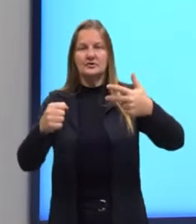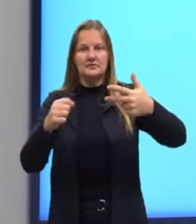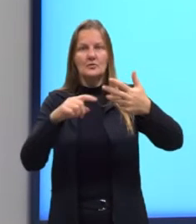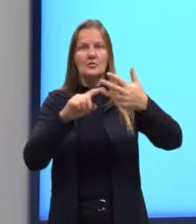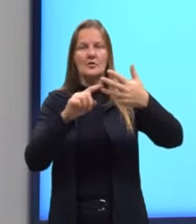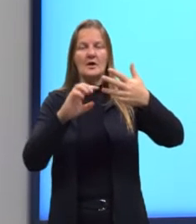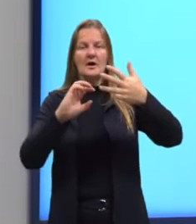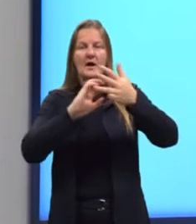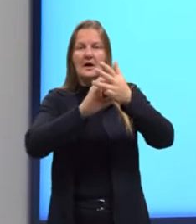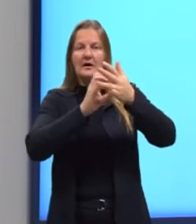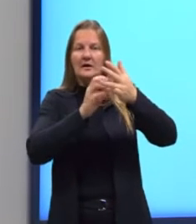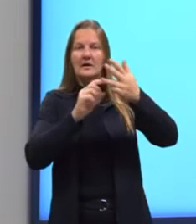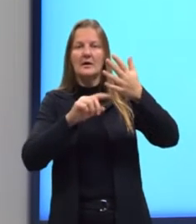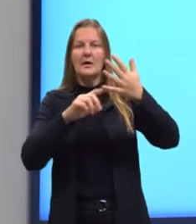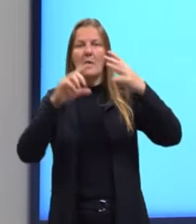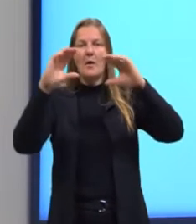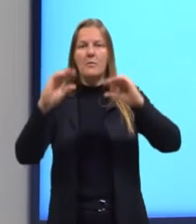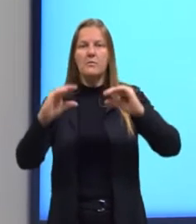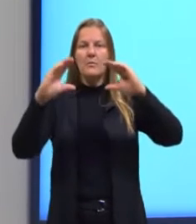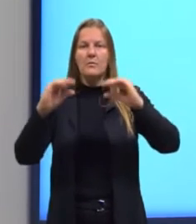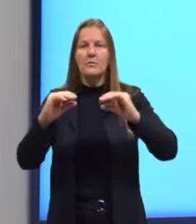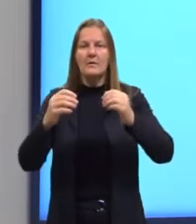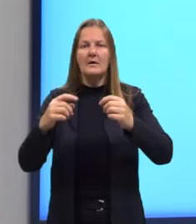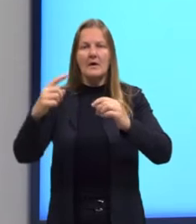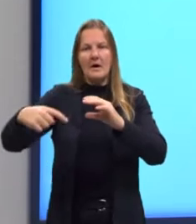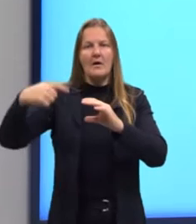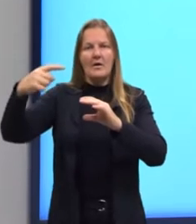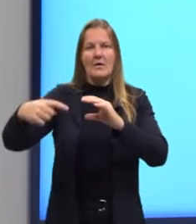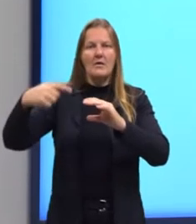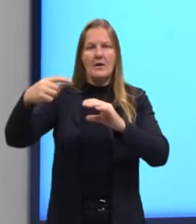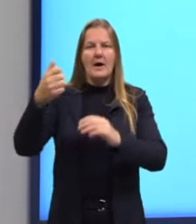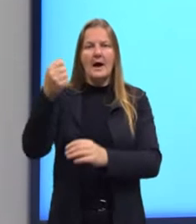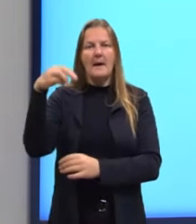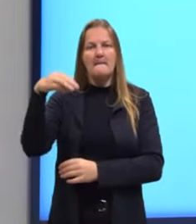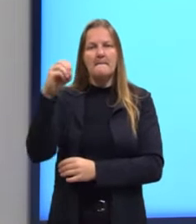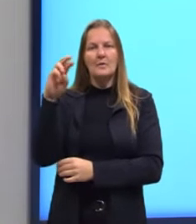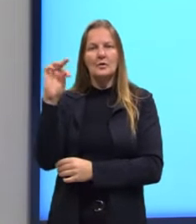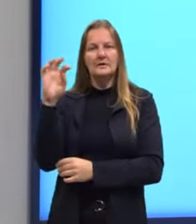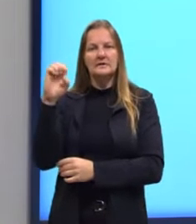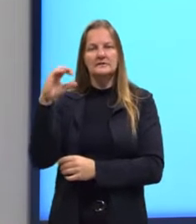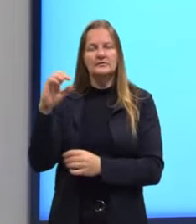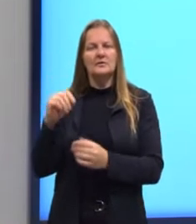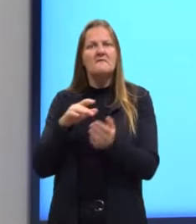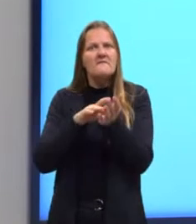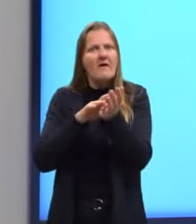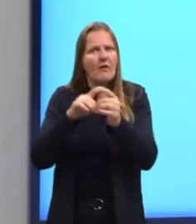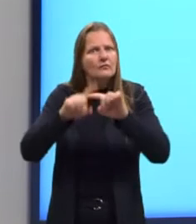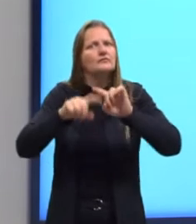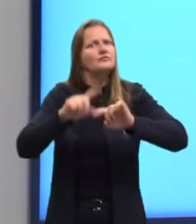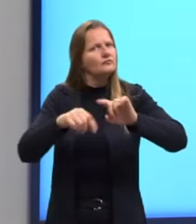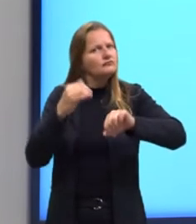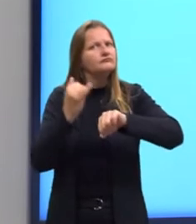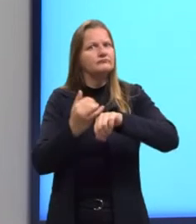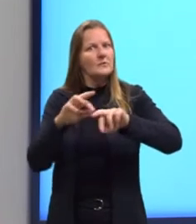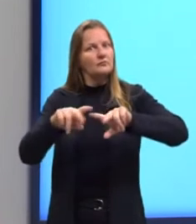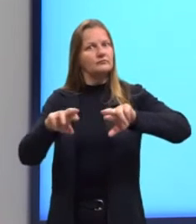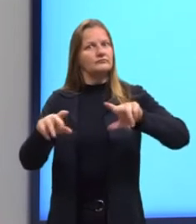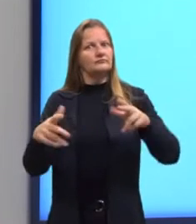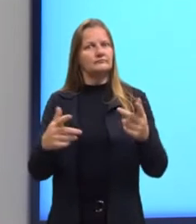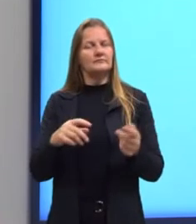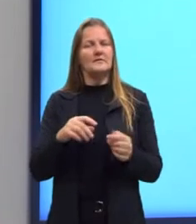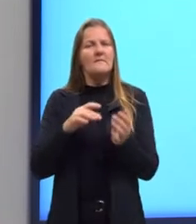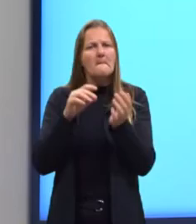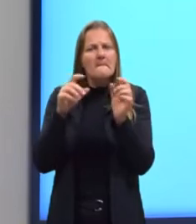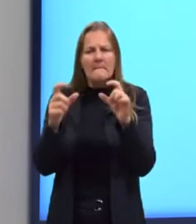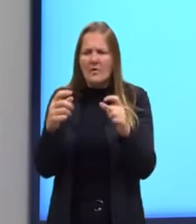catalisador e amortecedor. Após uma grande apreensão, as peças falsas foram cadastradas utilizando